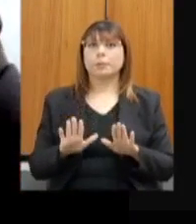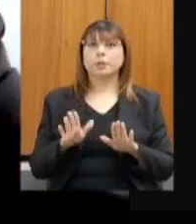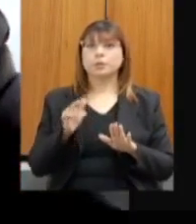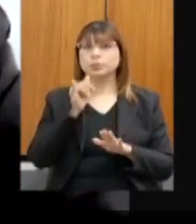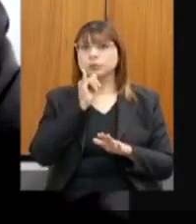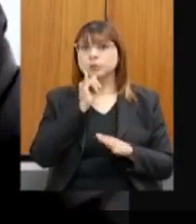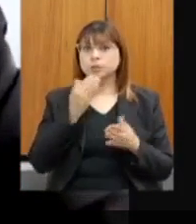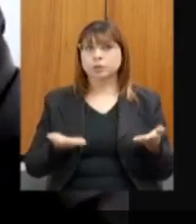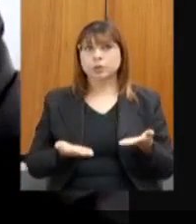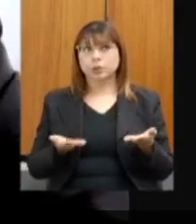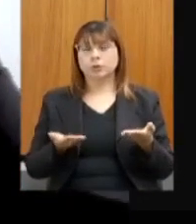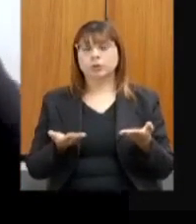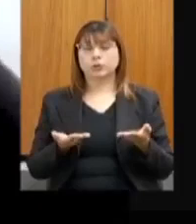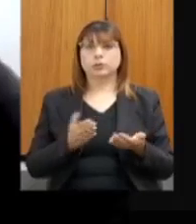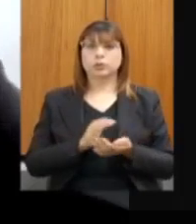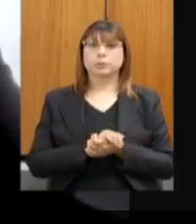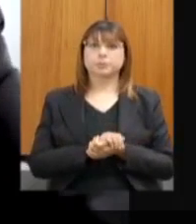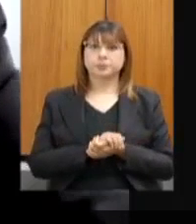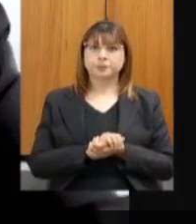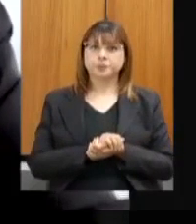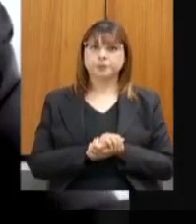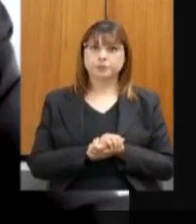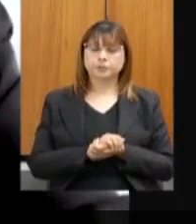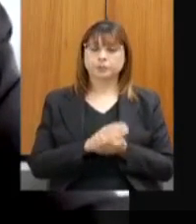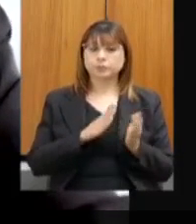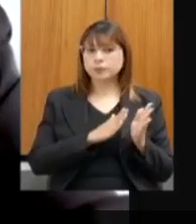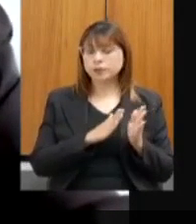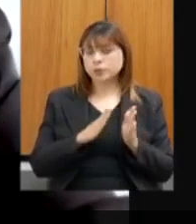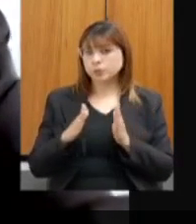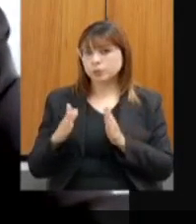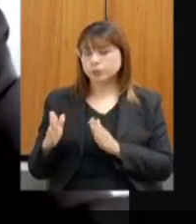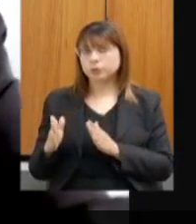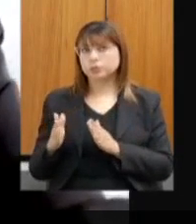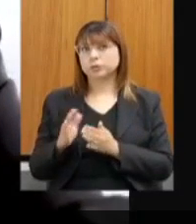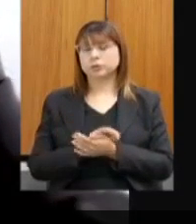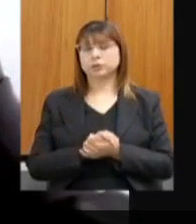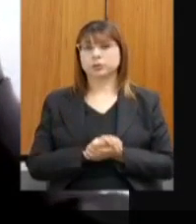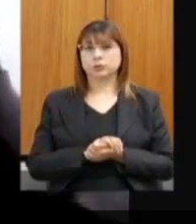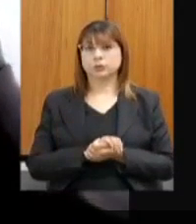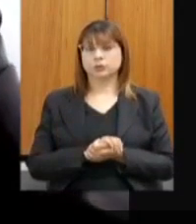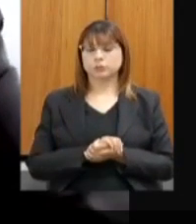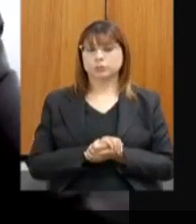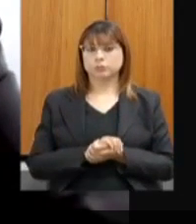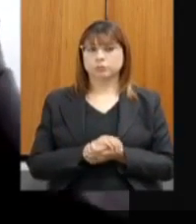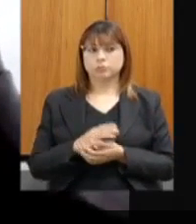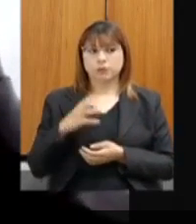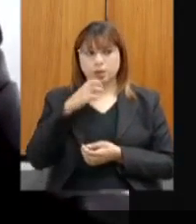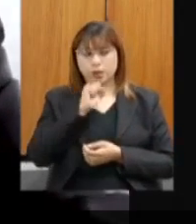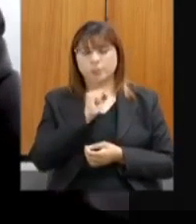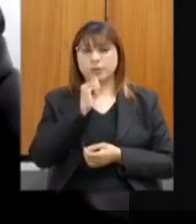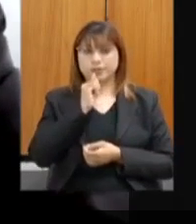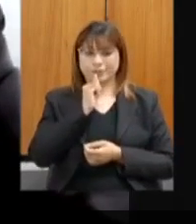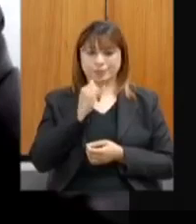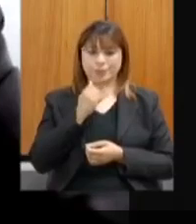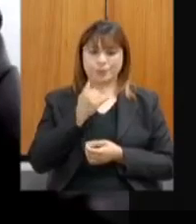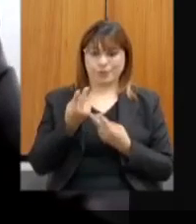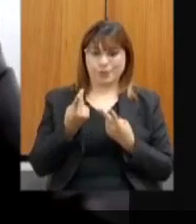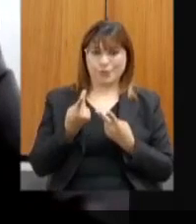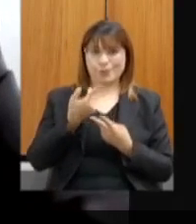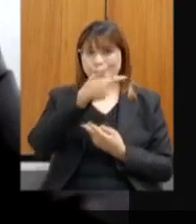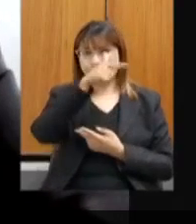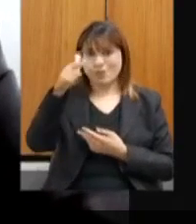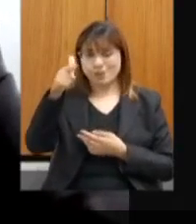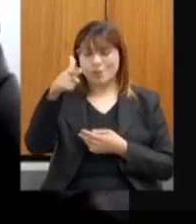momento, a adoção de procedimentos mais rápidos, como outros países já fizeram,